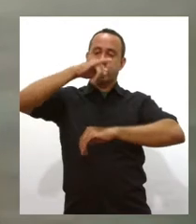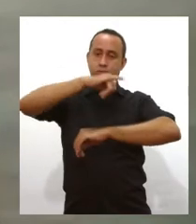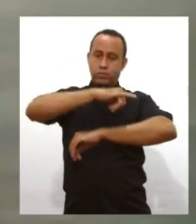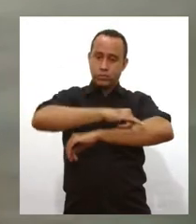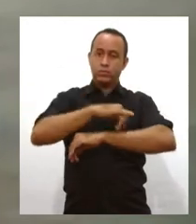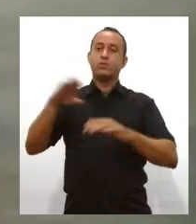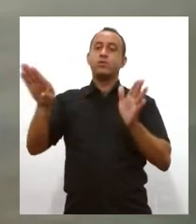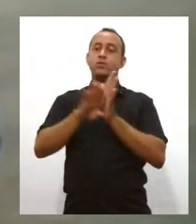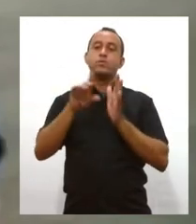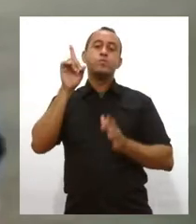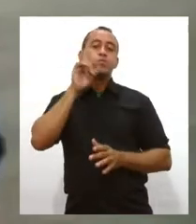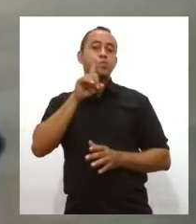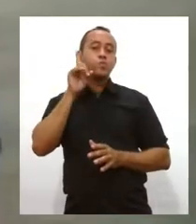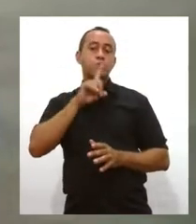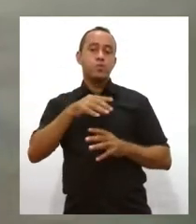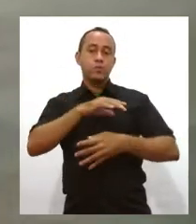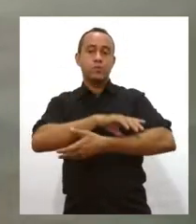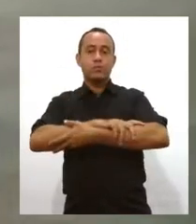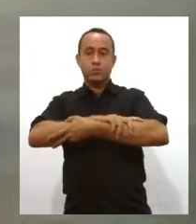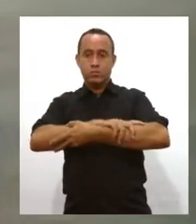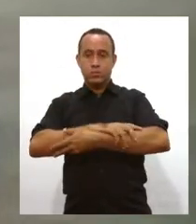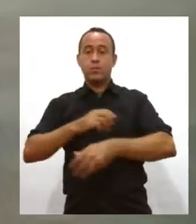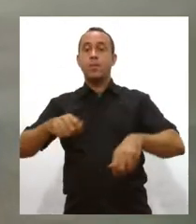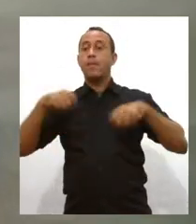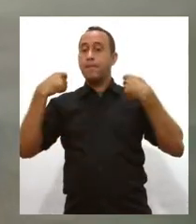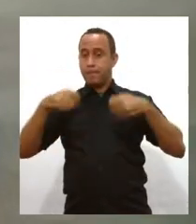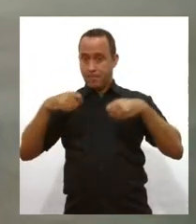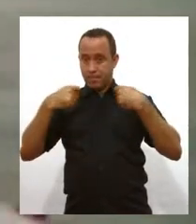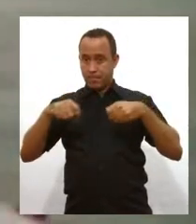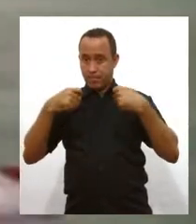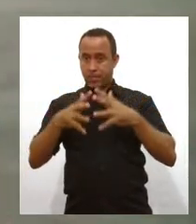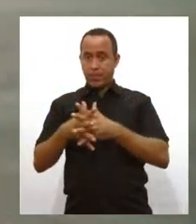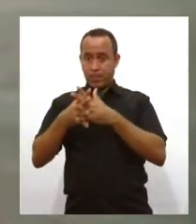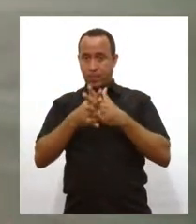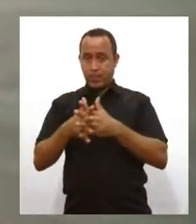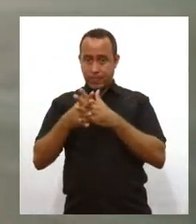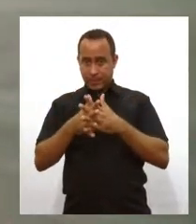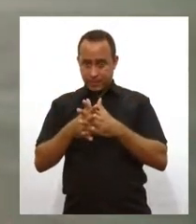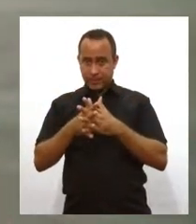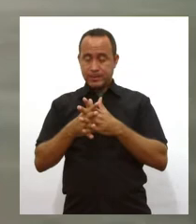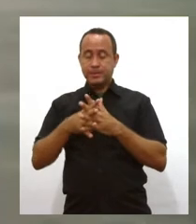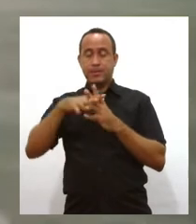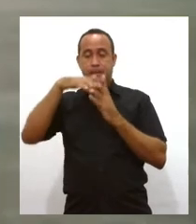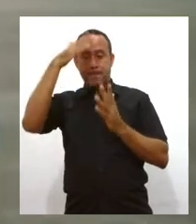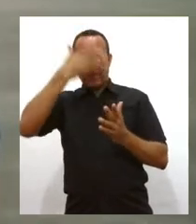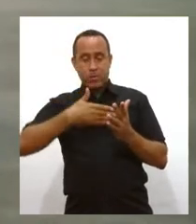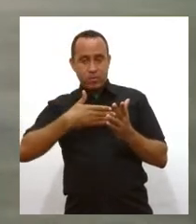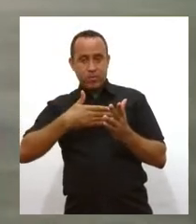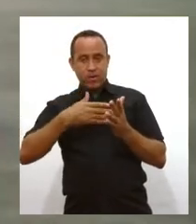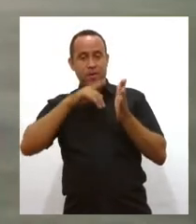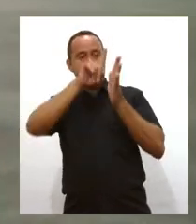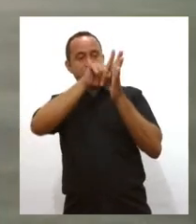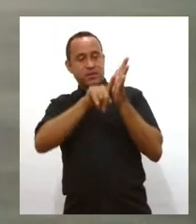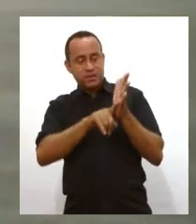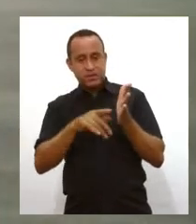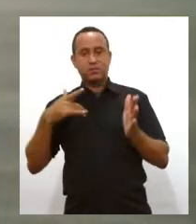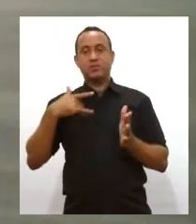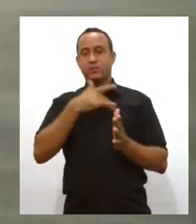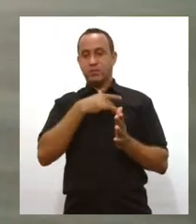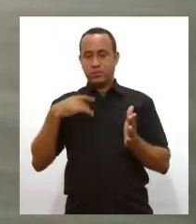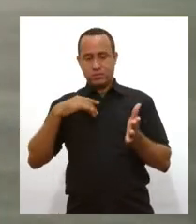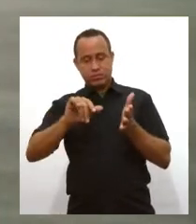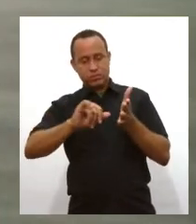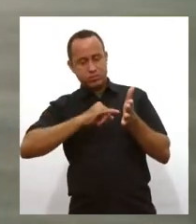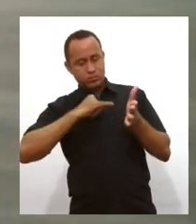Estados Unidos precisam comprovar a necessidade da viagem, fazer uma série de exames de saúde e preencher um